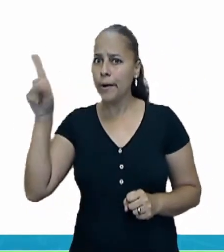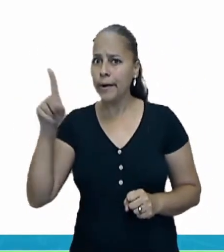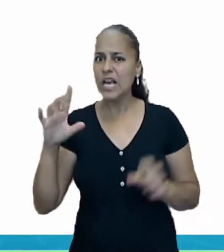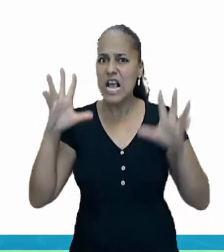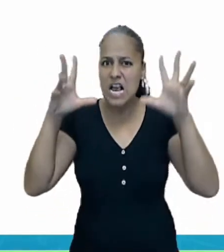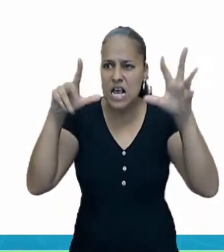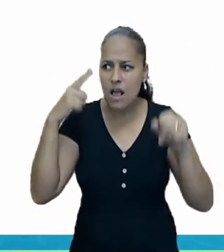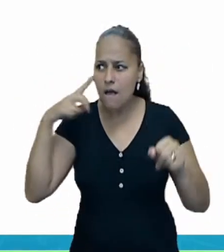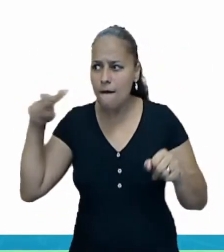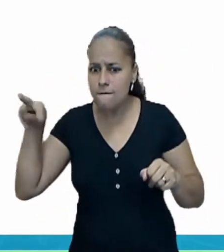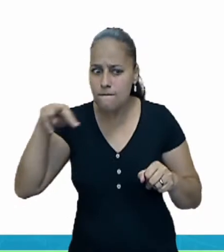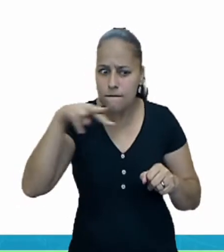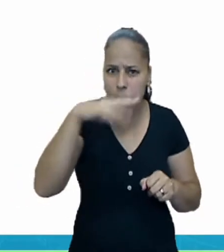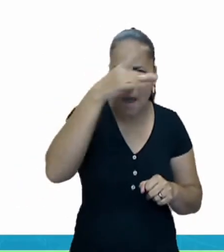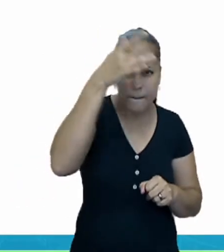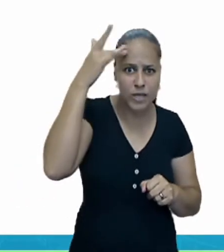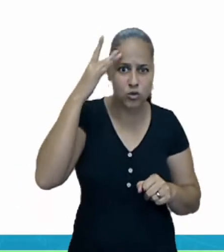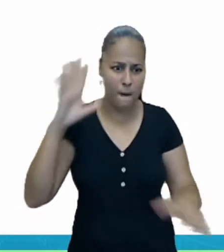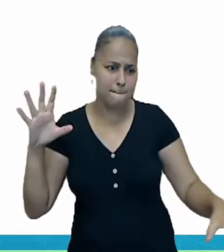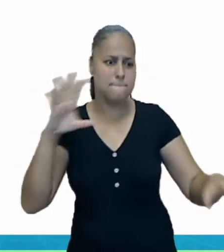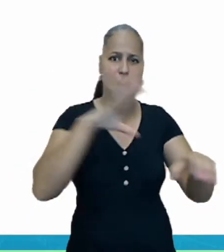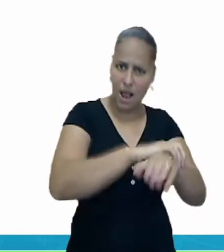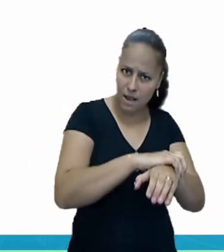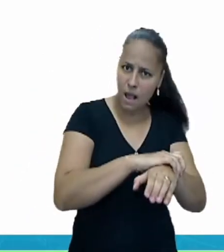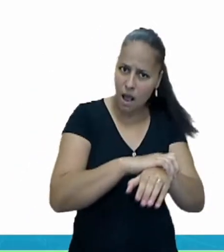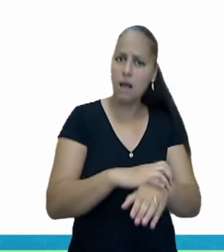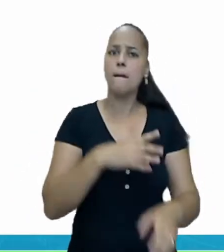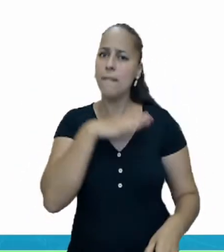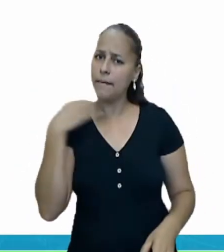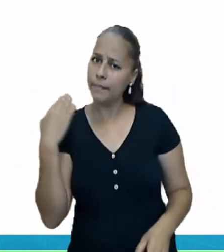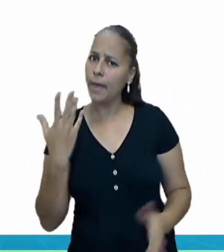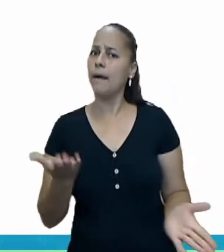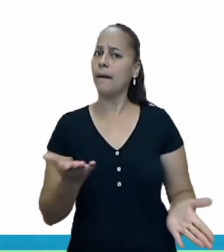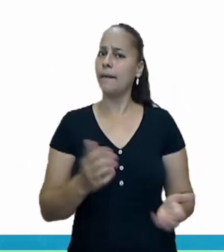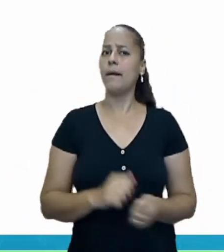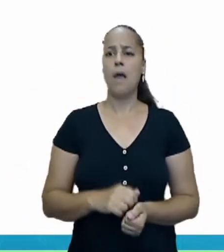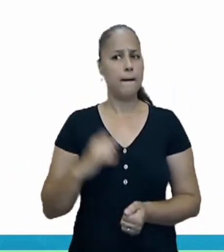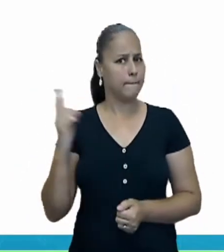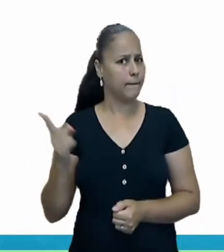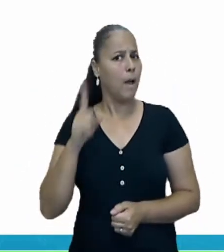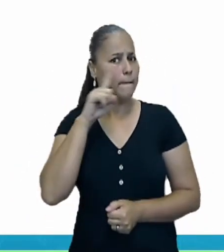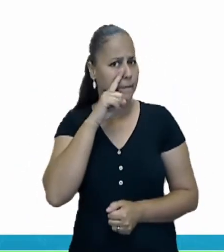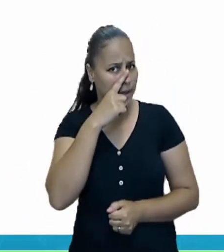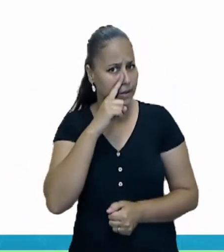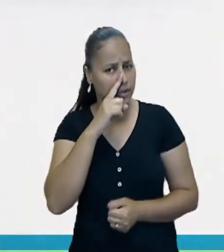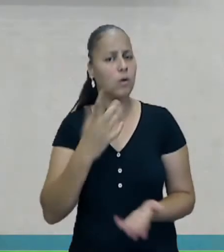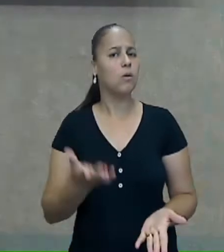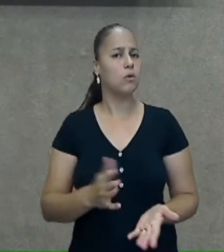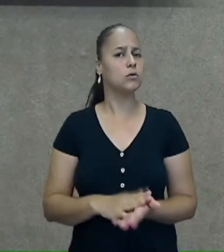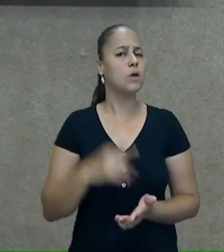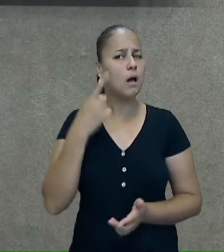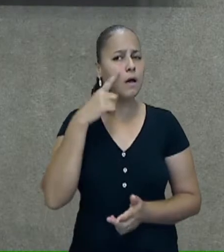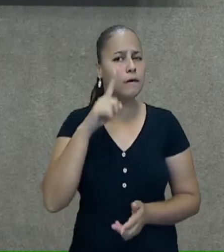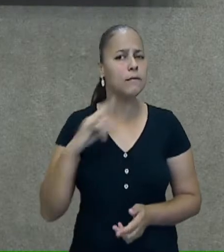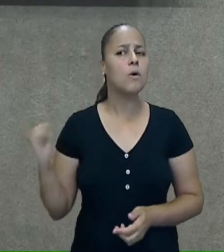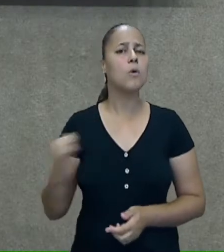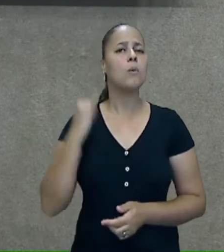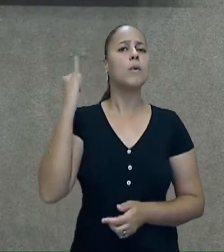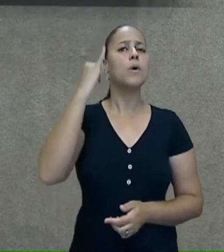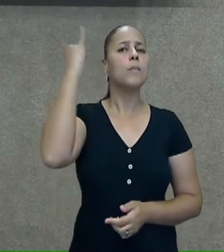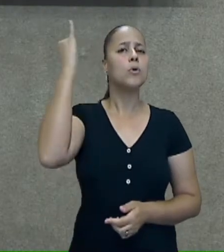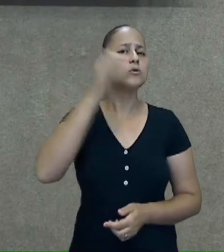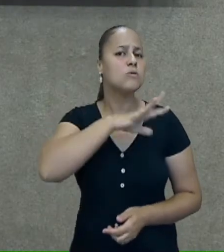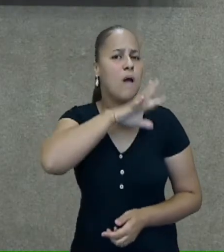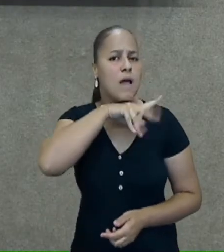proteção, podem atacar quem se aproxima. Então, olha para vocês verem que interessante que é o